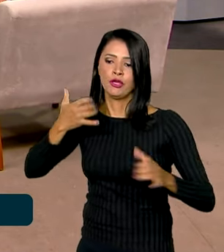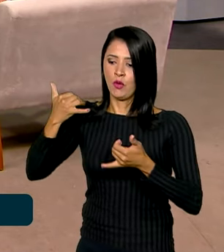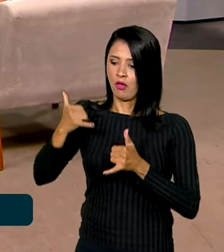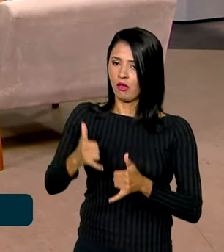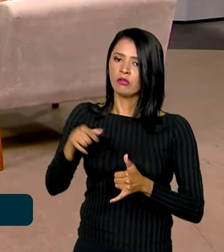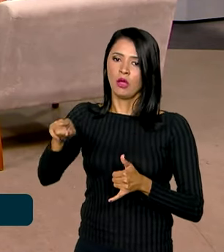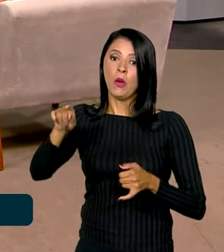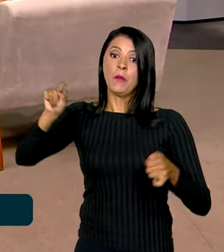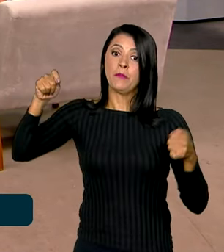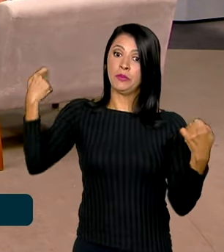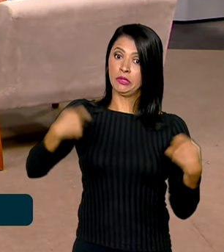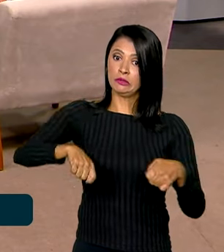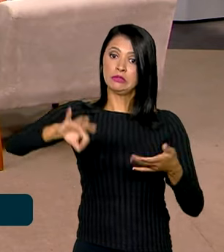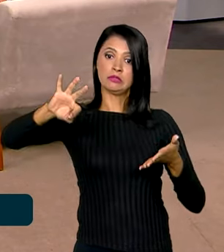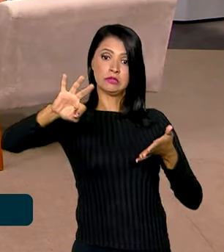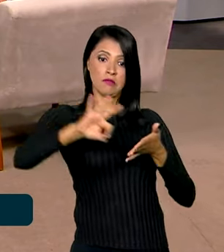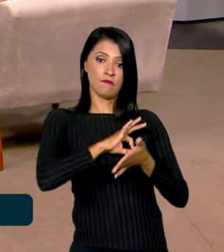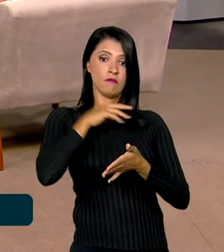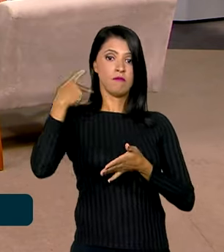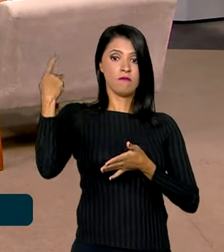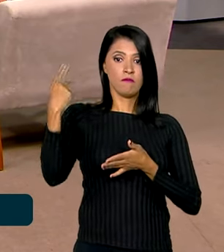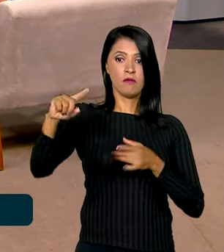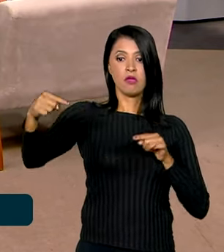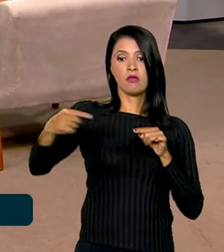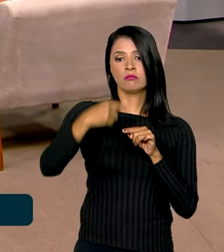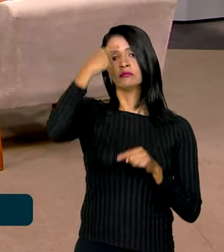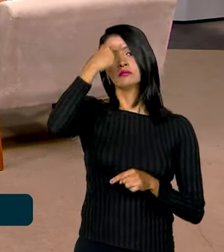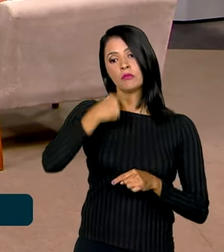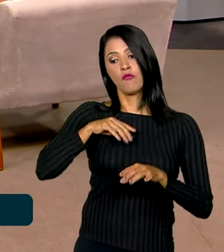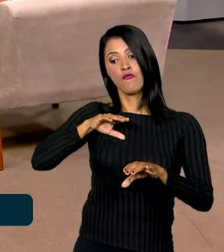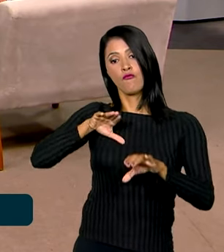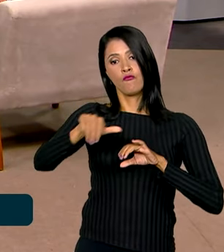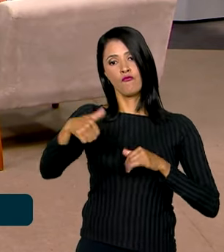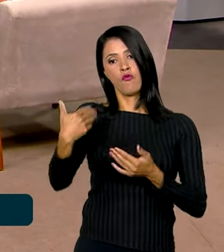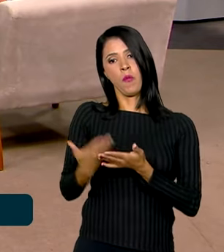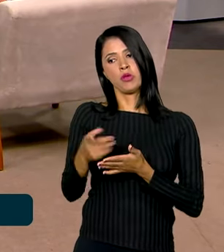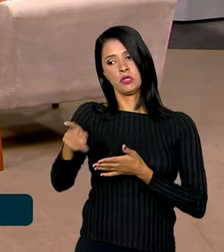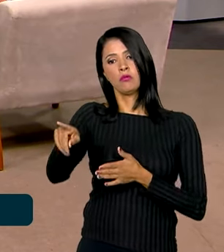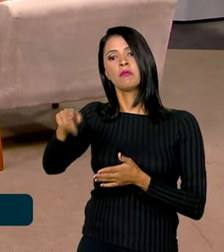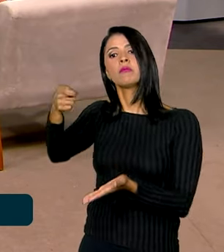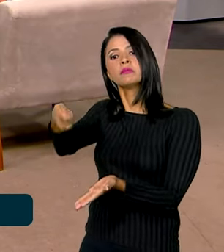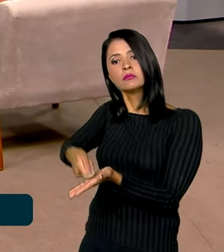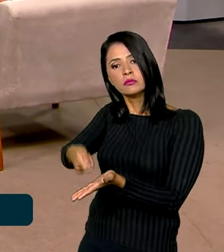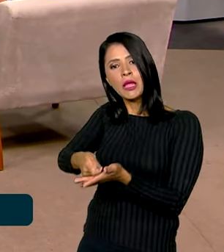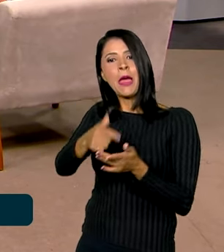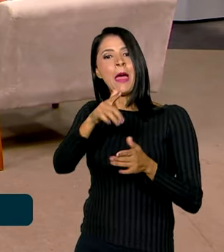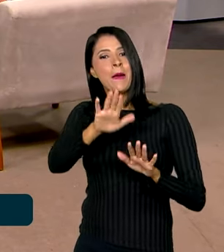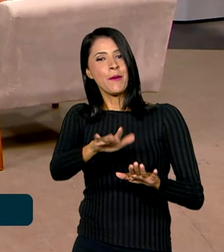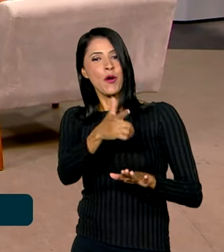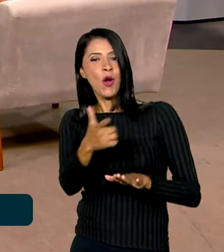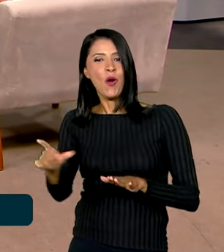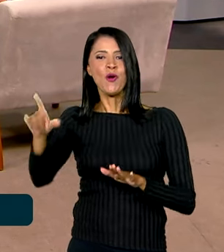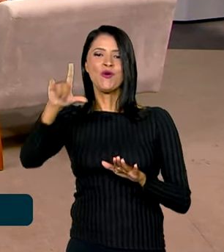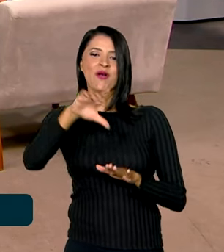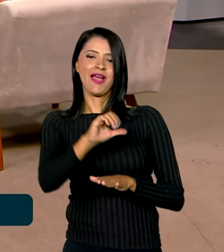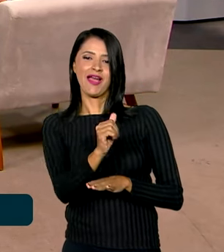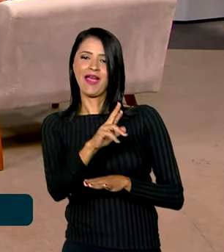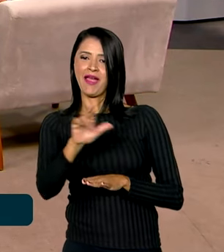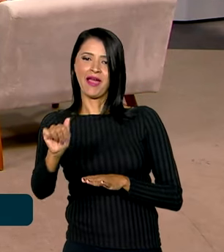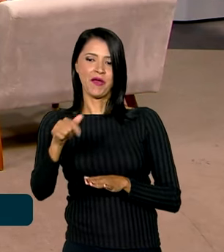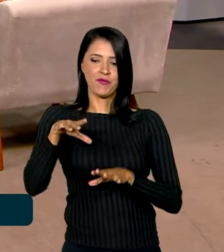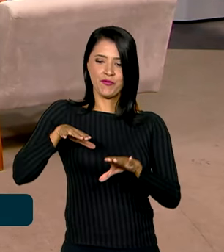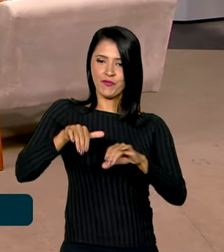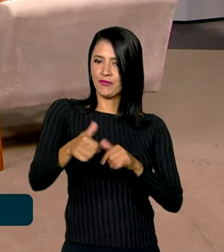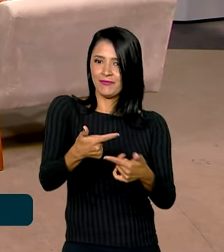se inscrever naquelas que têm a exigência para quais ela tem a formação exigida. Mas tem outros cargos nos blocos que não têm nenhuma formação exigida.